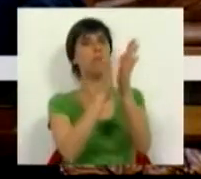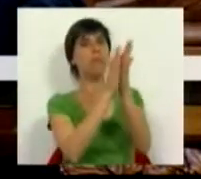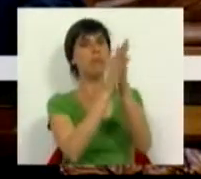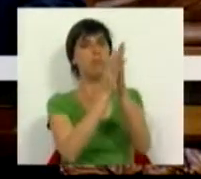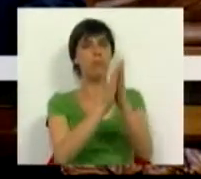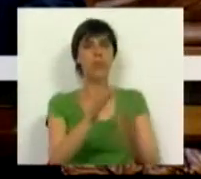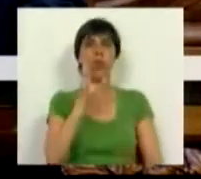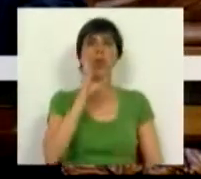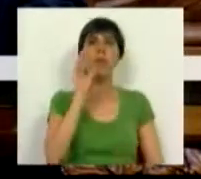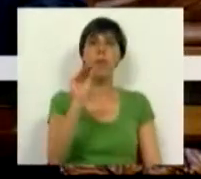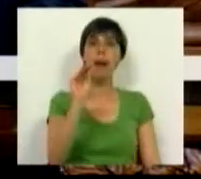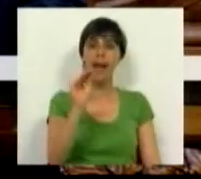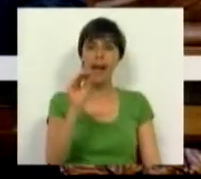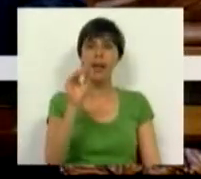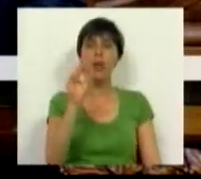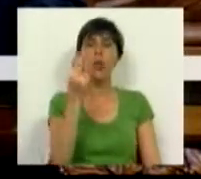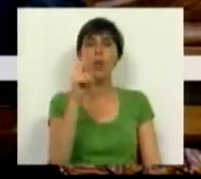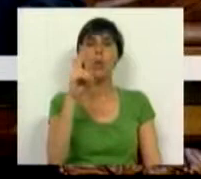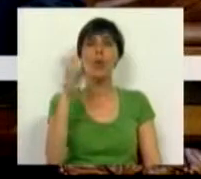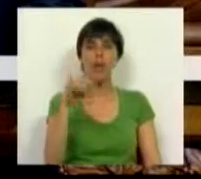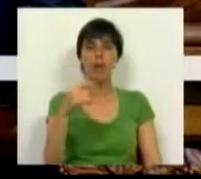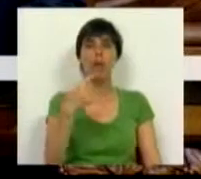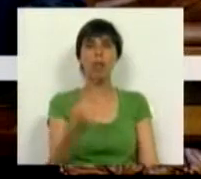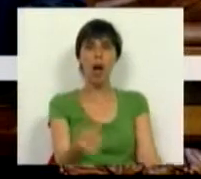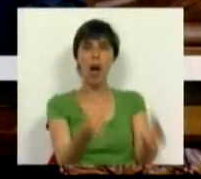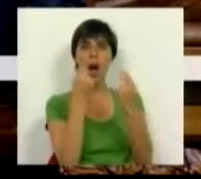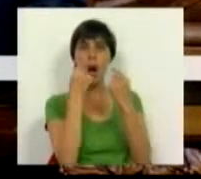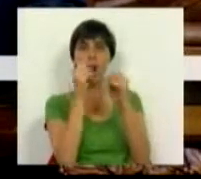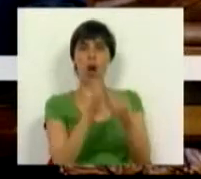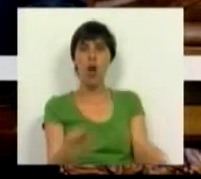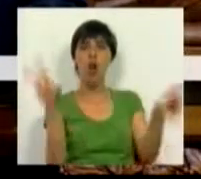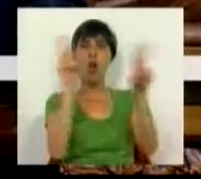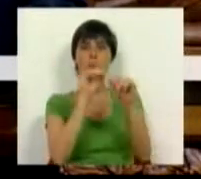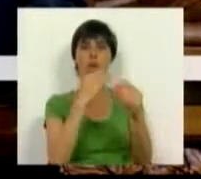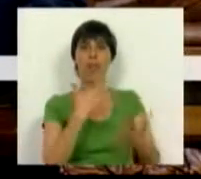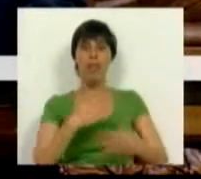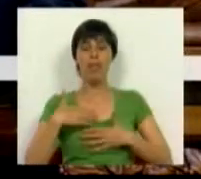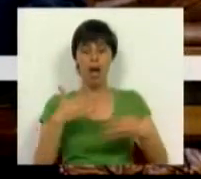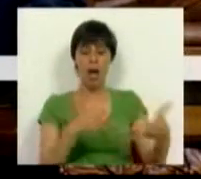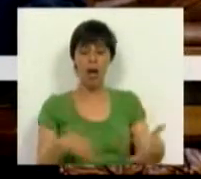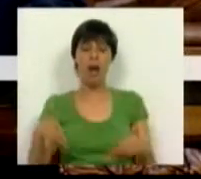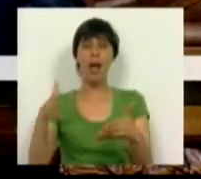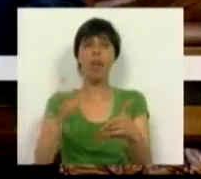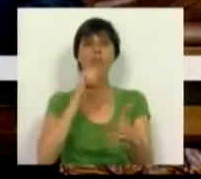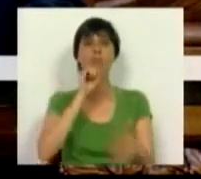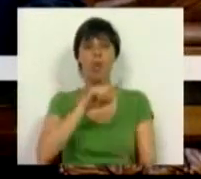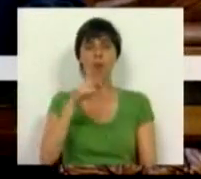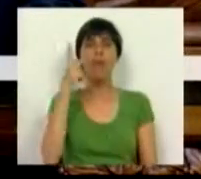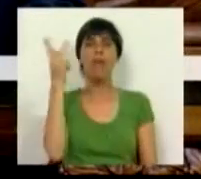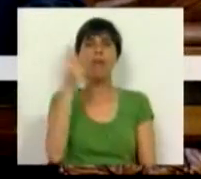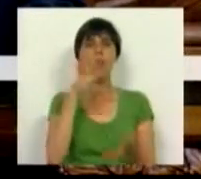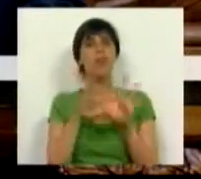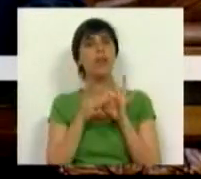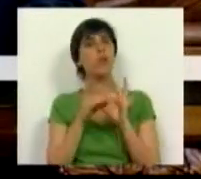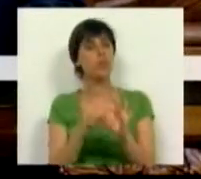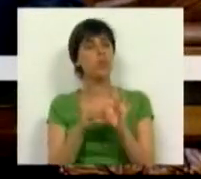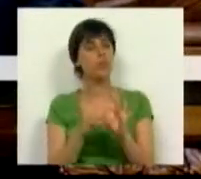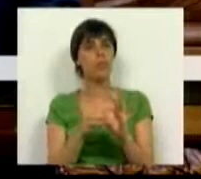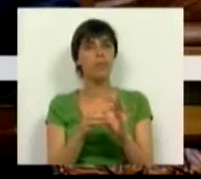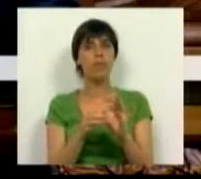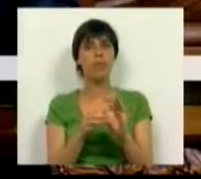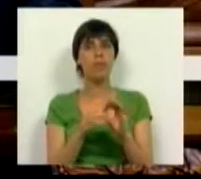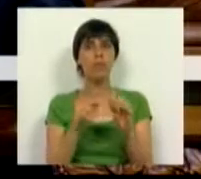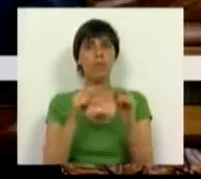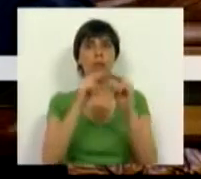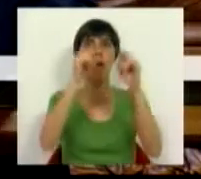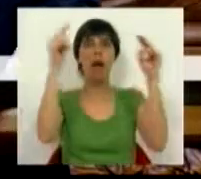banqueiro Fernando Ulrich, quando nos apontou um novo caminho, o de podermos viver solidariamente. Solidariamente, debaixo